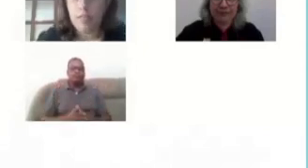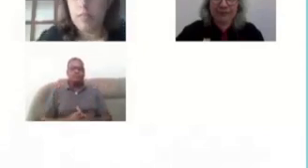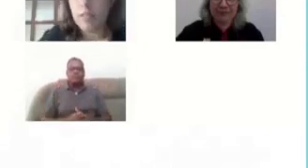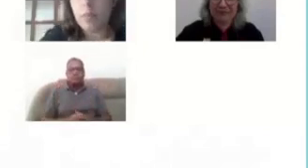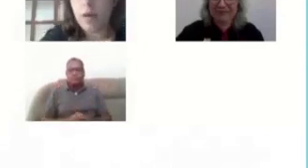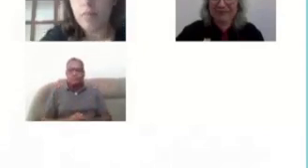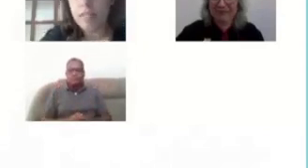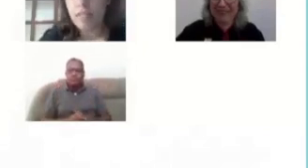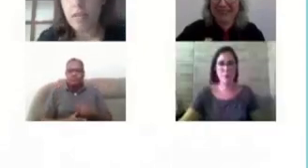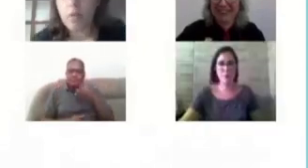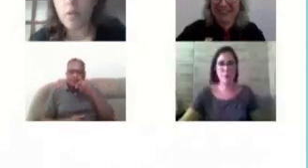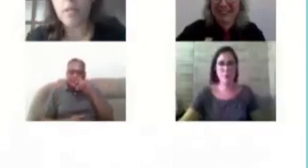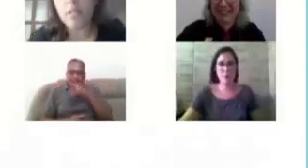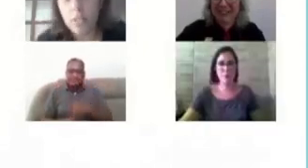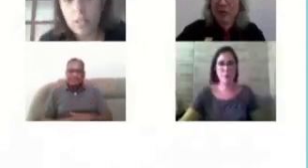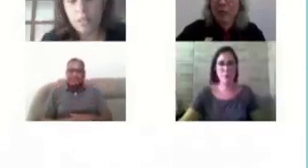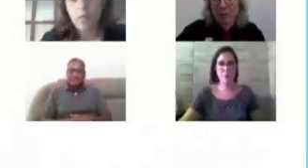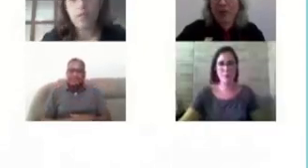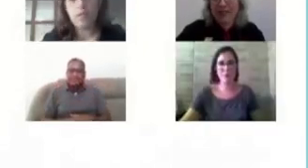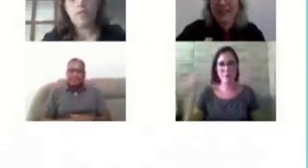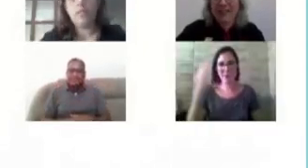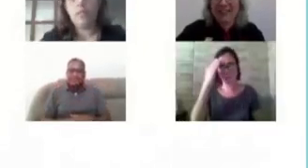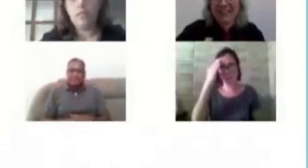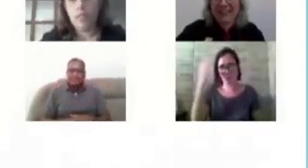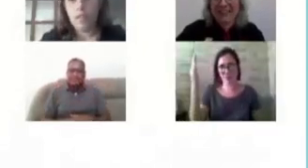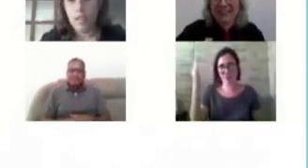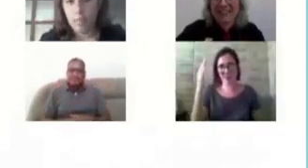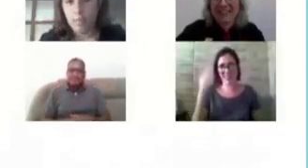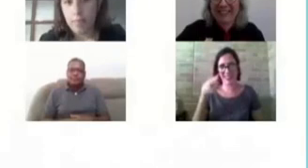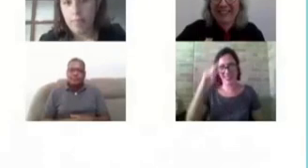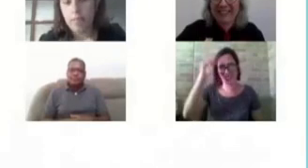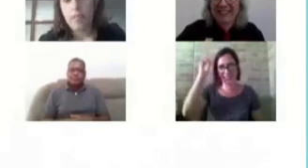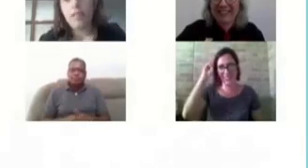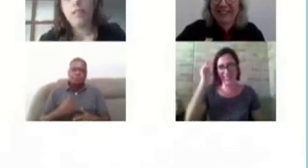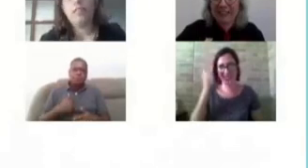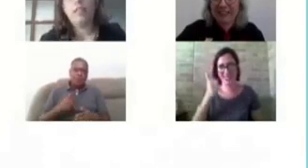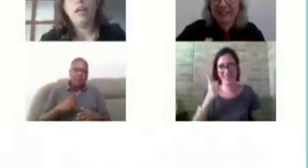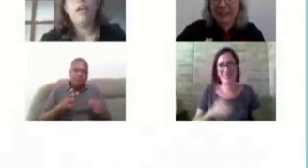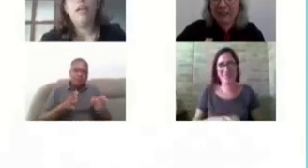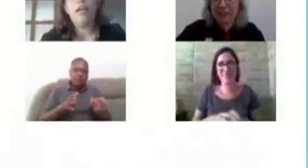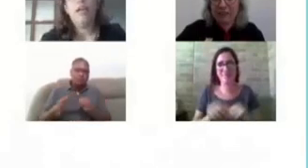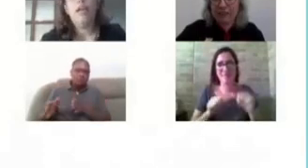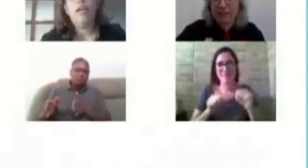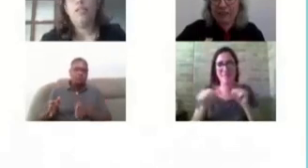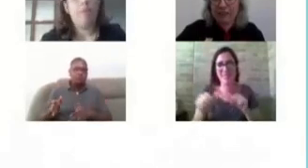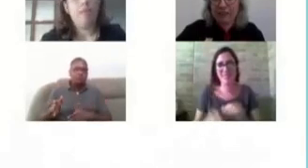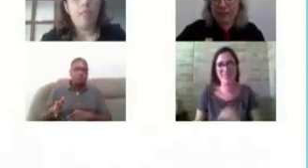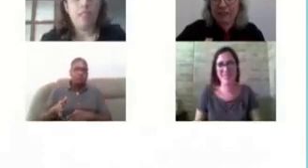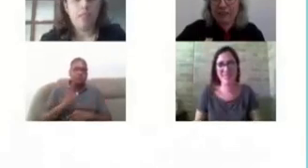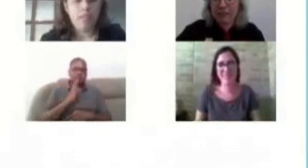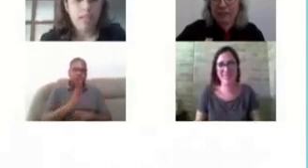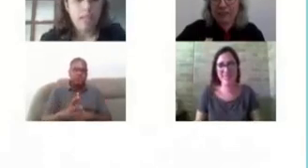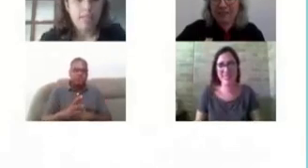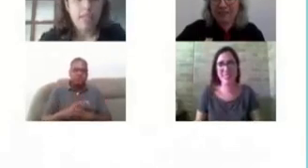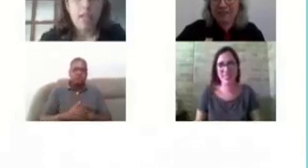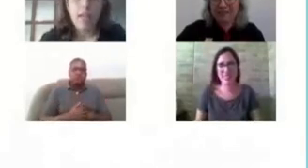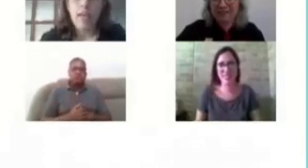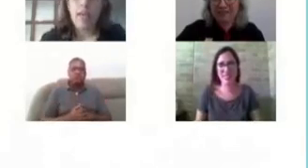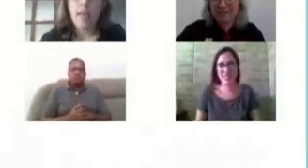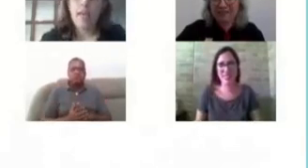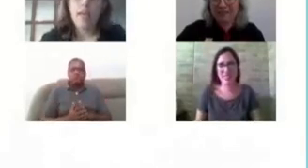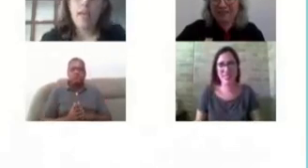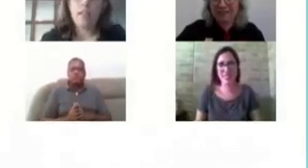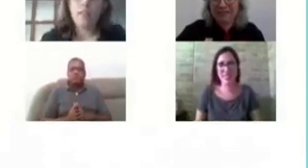vai seguir a ordem de resposta? Pode ser, Silvio. Tá. De apresentação, quer dizer,